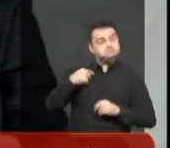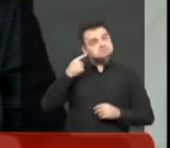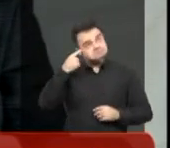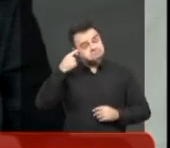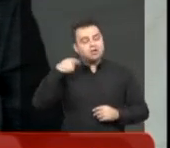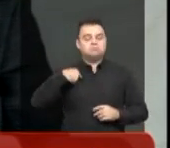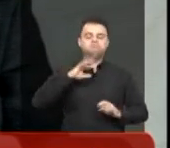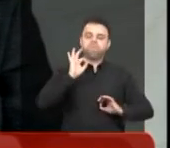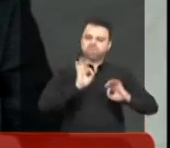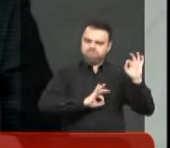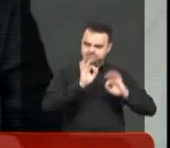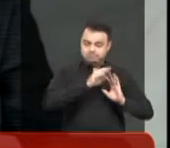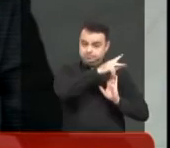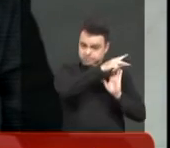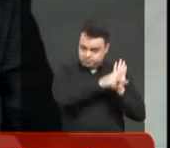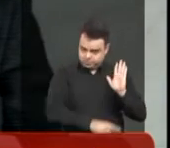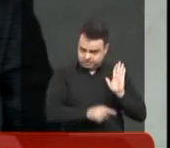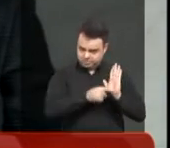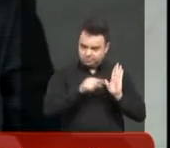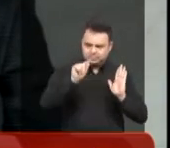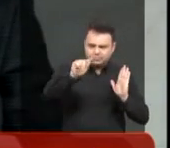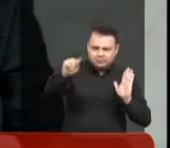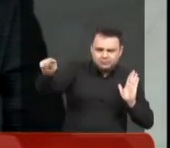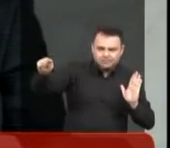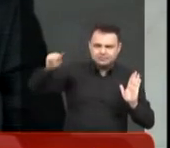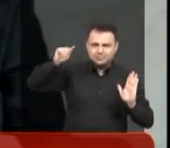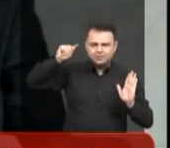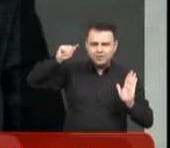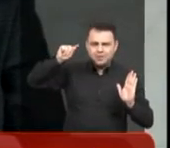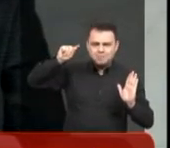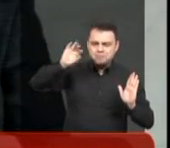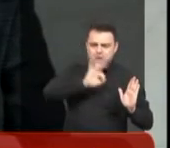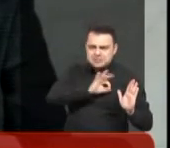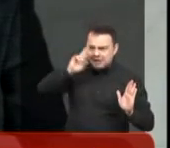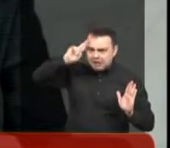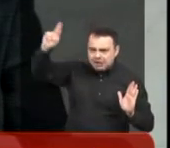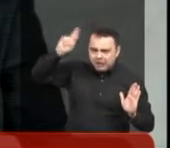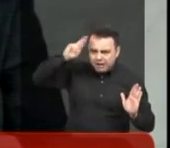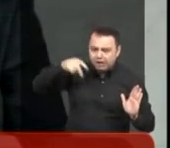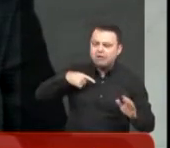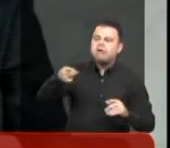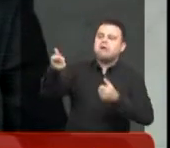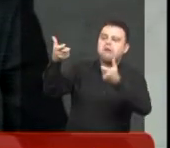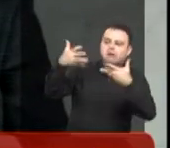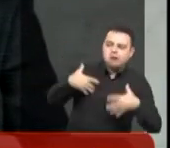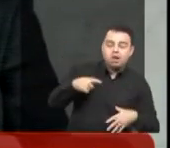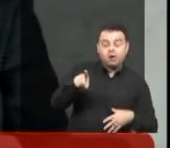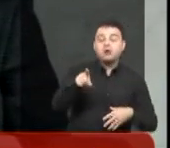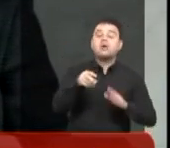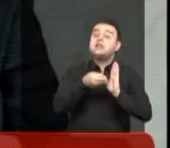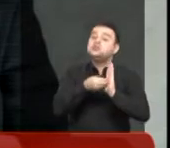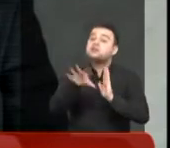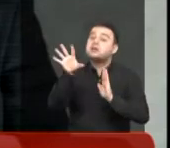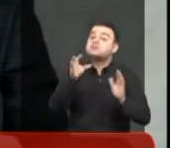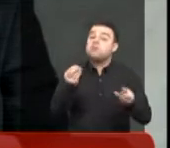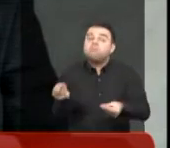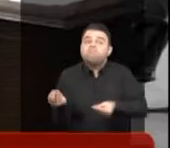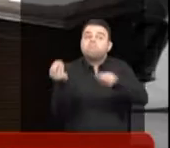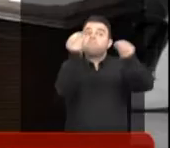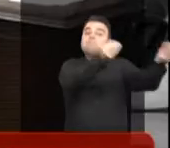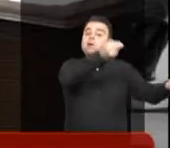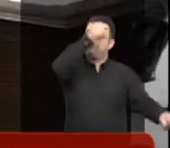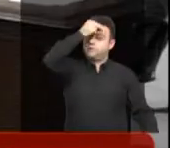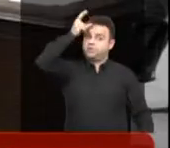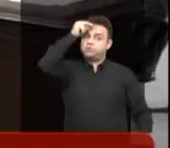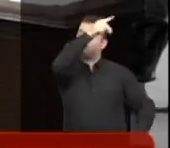solicitação dos comandantes, fizemos uma indicação ao executivo, porque eu gostaria que isso partisse do